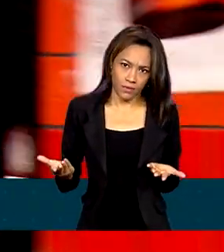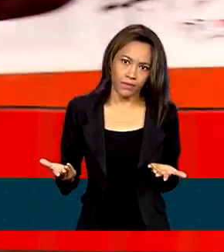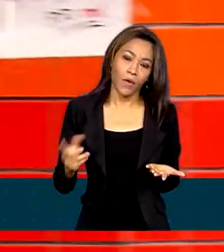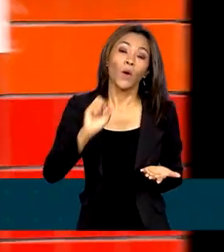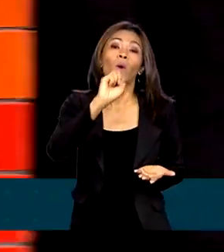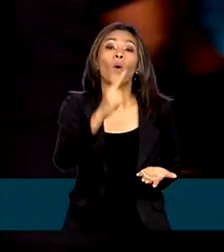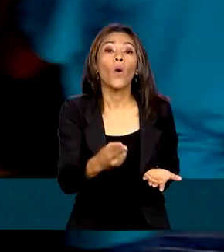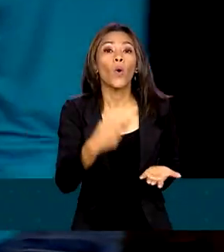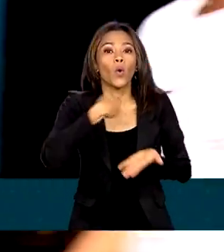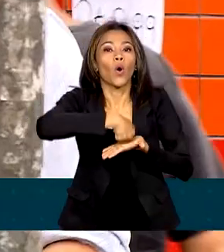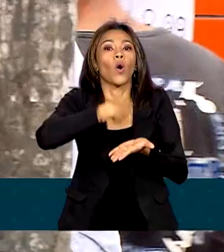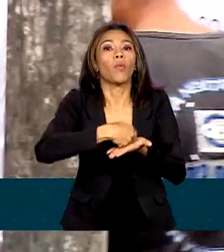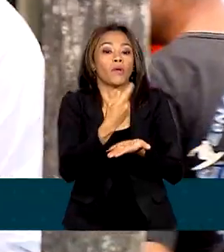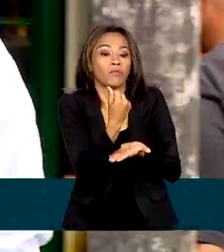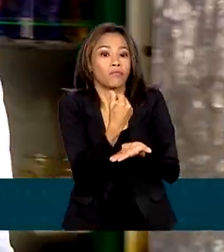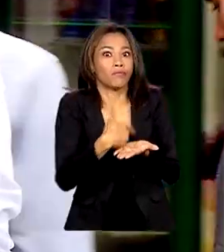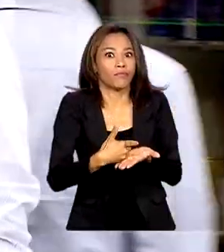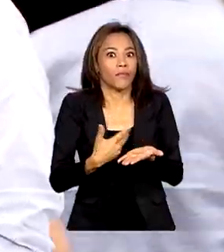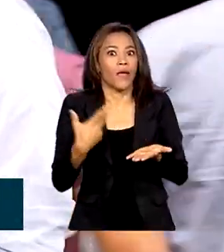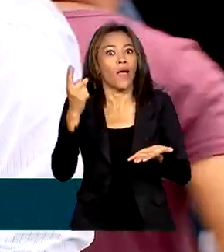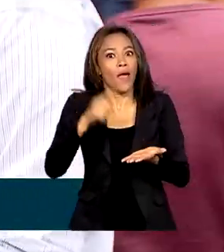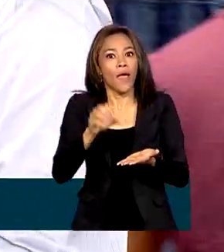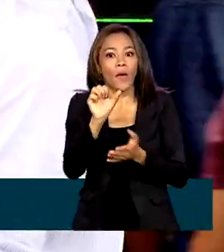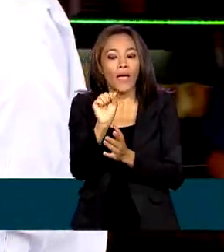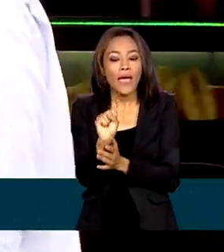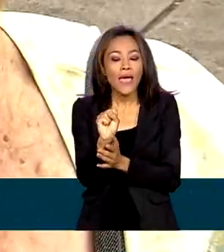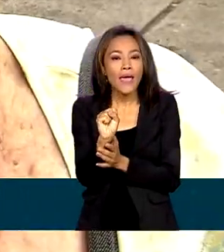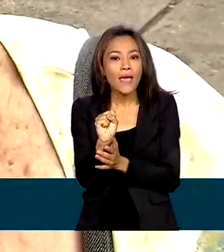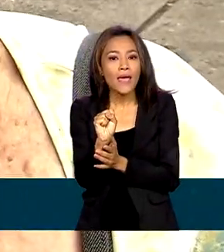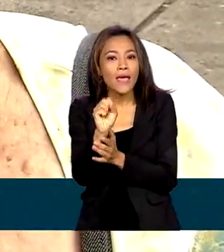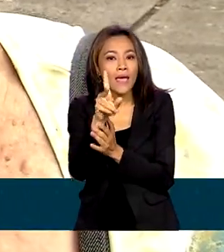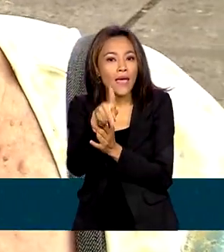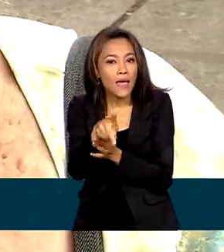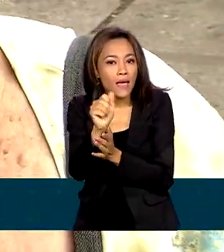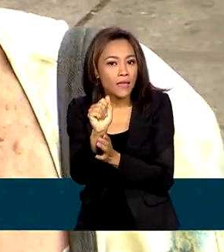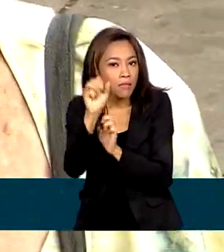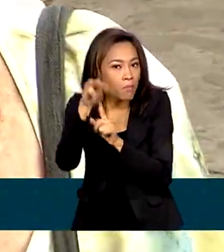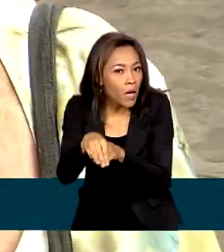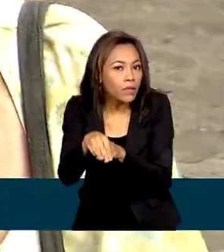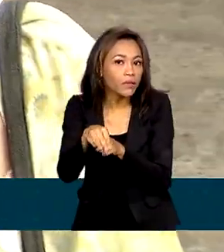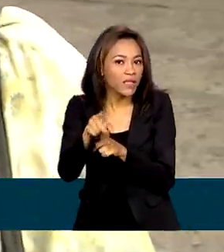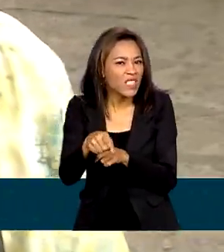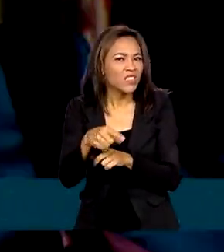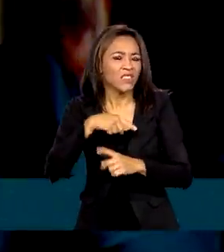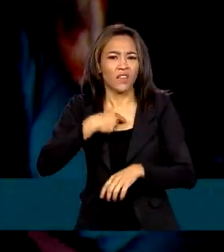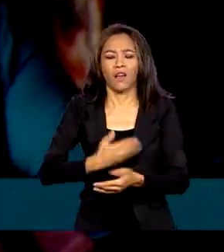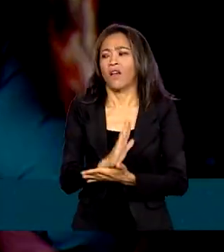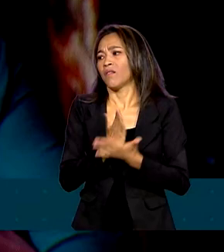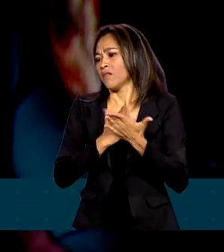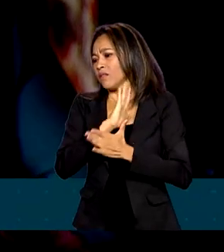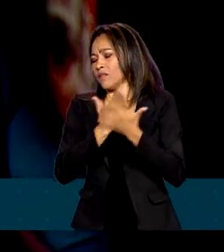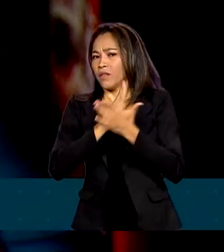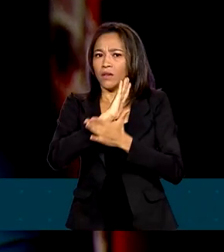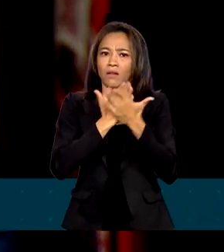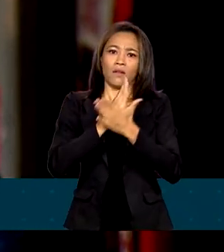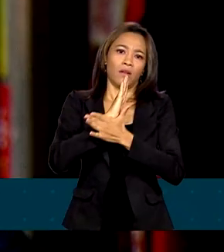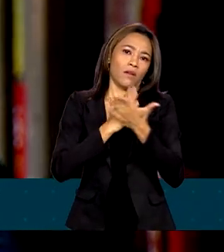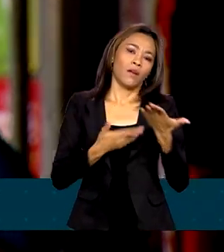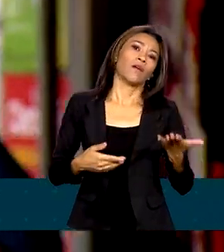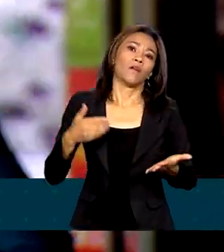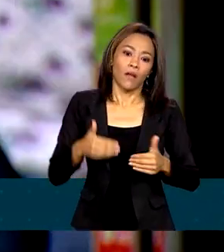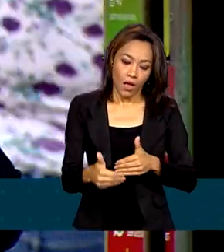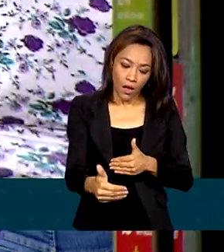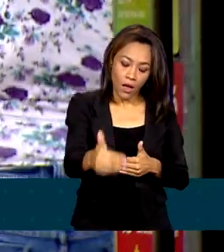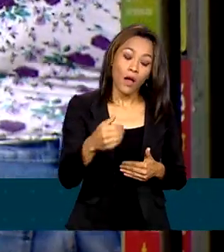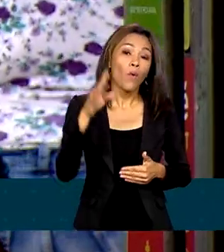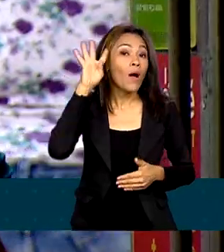telecobranças, são os spams e muitas vezes incomodam bastante. A partir desta quarta-feira, é